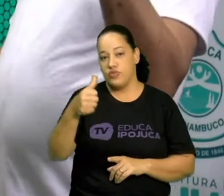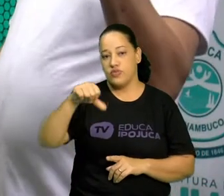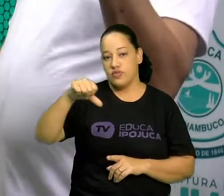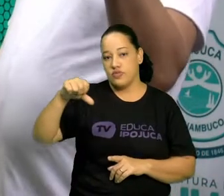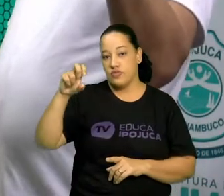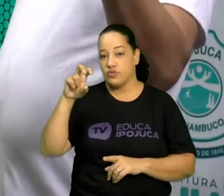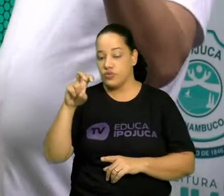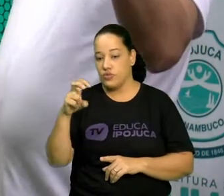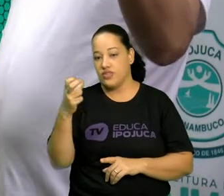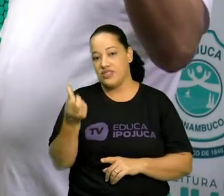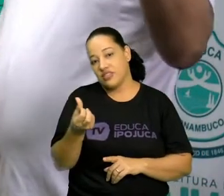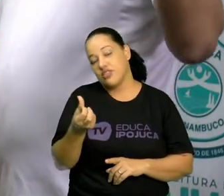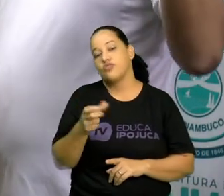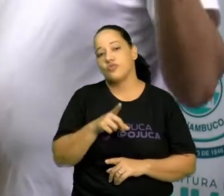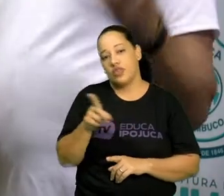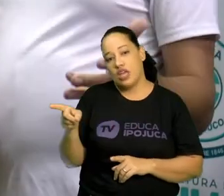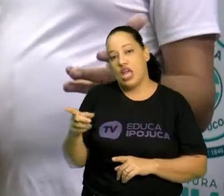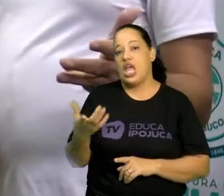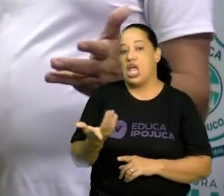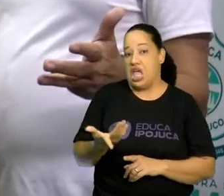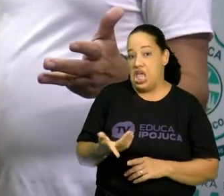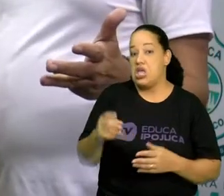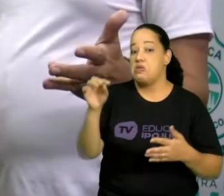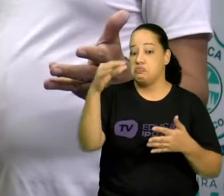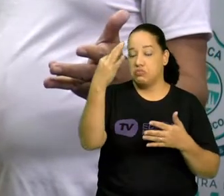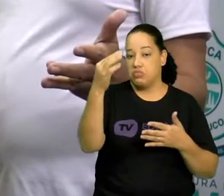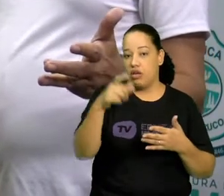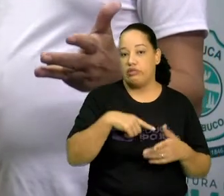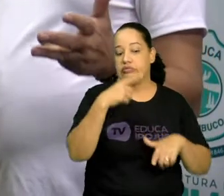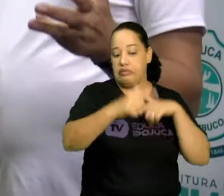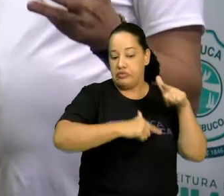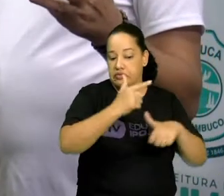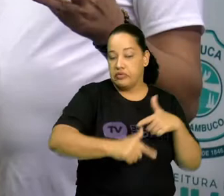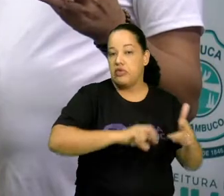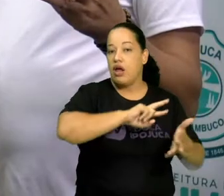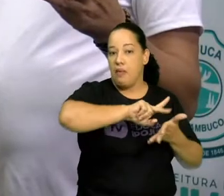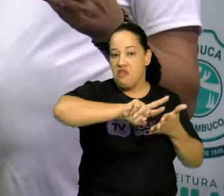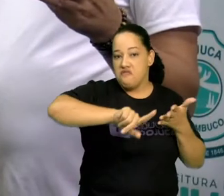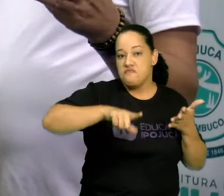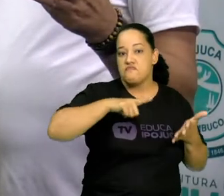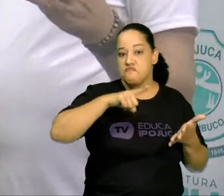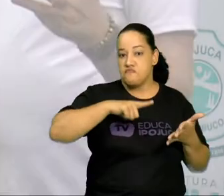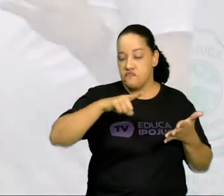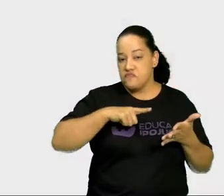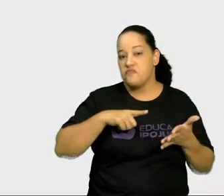Ator, poeta, dramaturgo, diretor e teórico. Ok? Então,